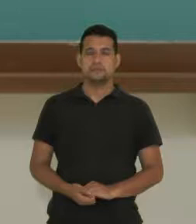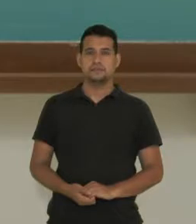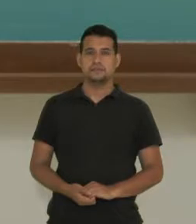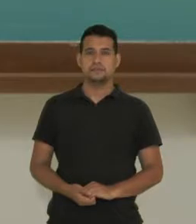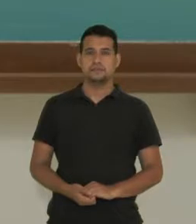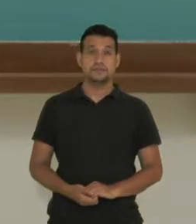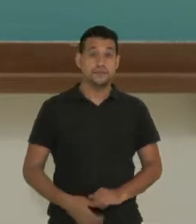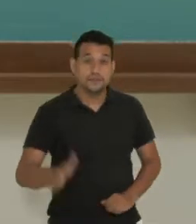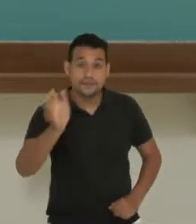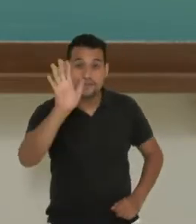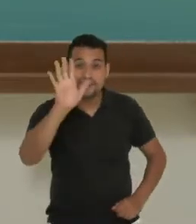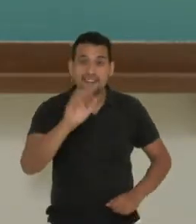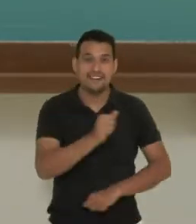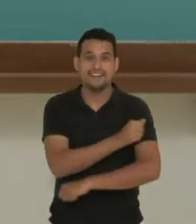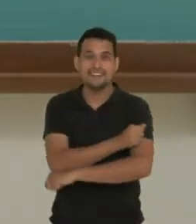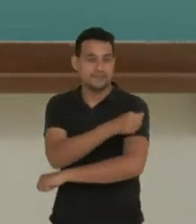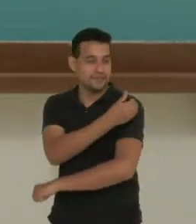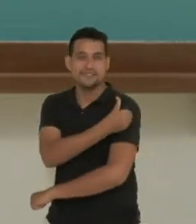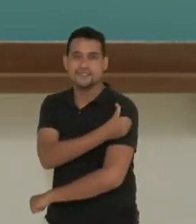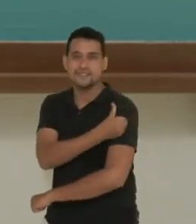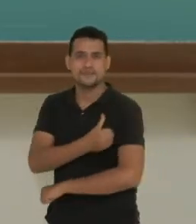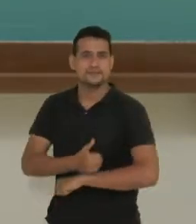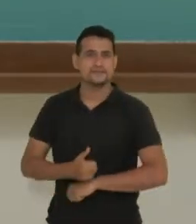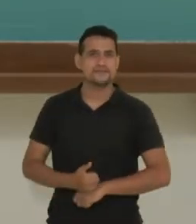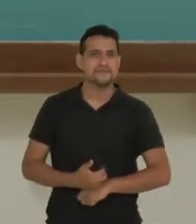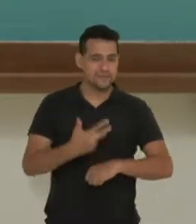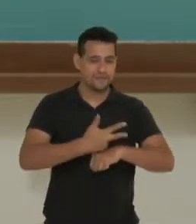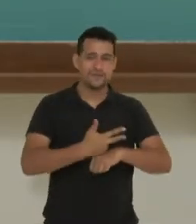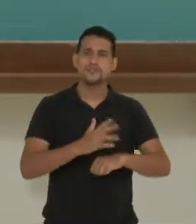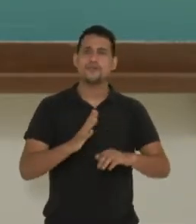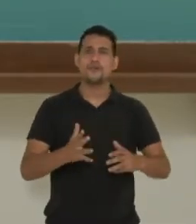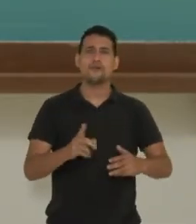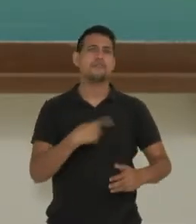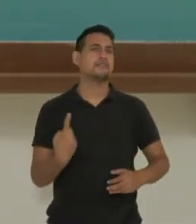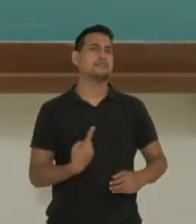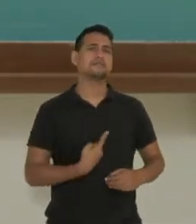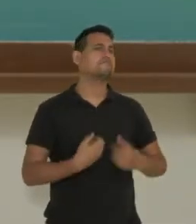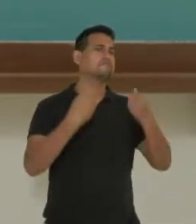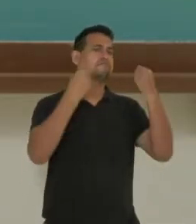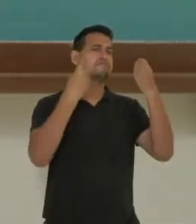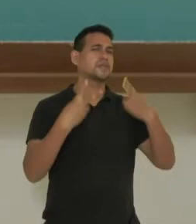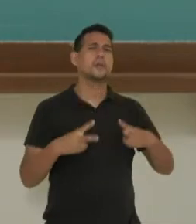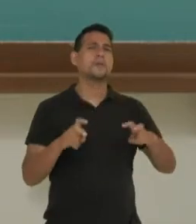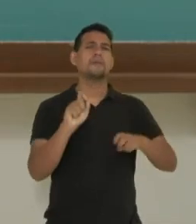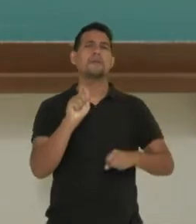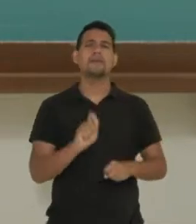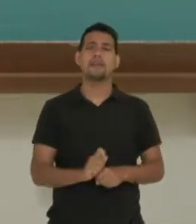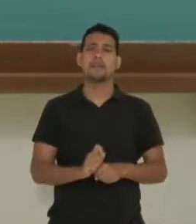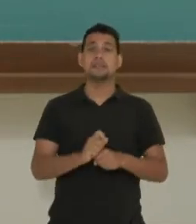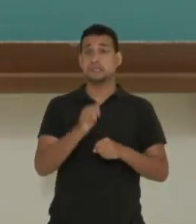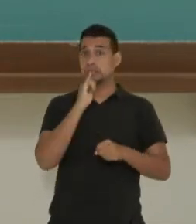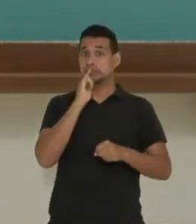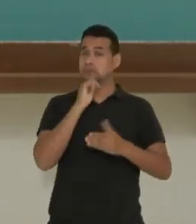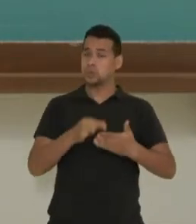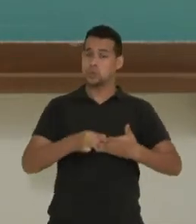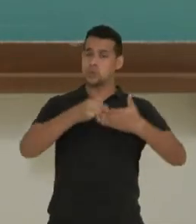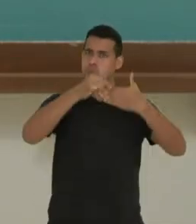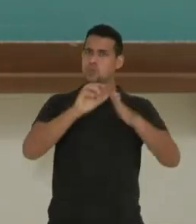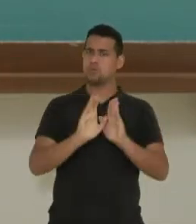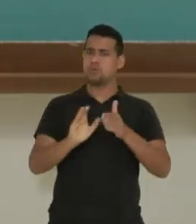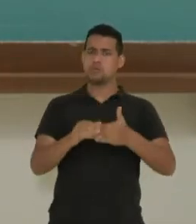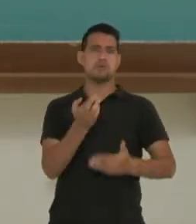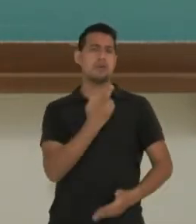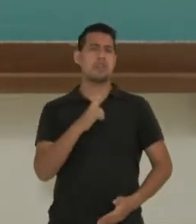Olá, estudantes do sexto ano! Neste vídeo vamos falar sobre líderes religiosos, o papel